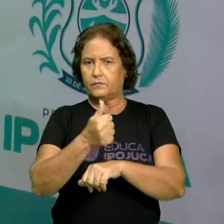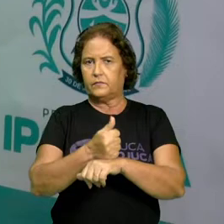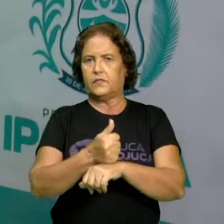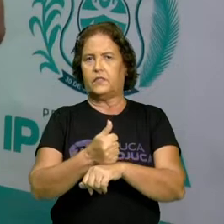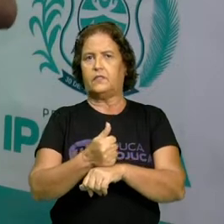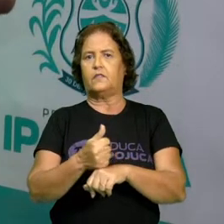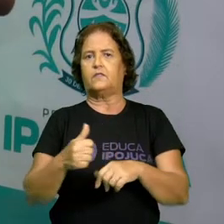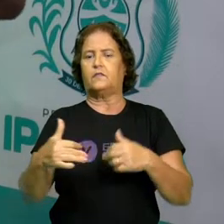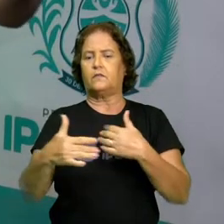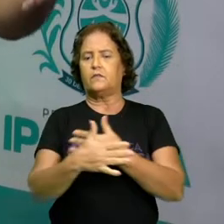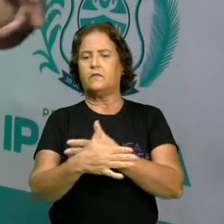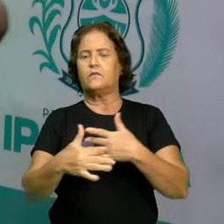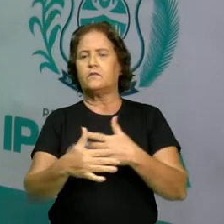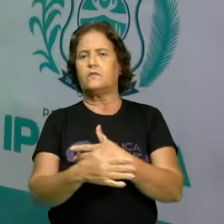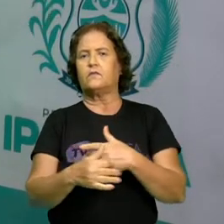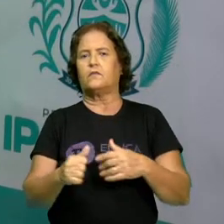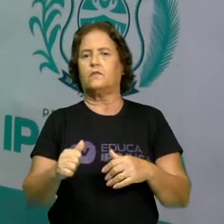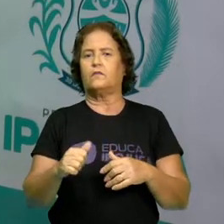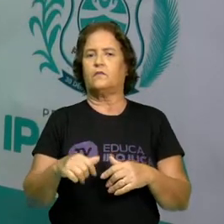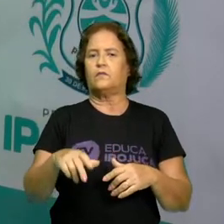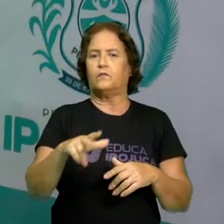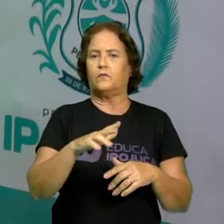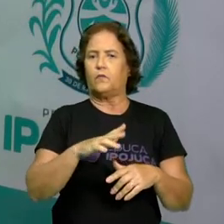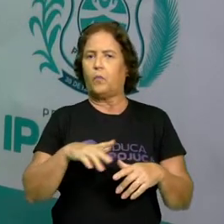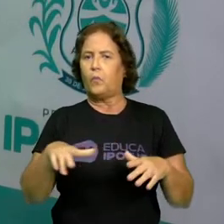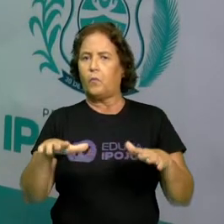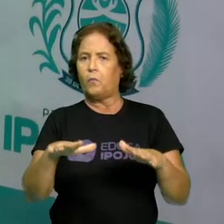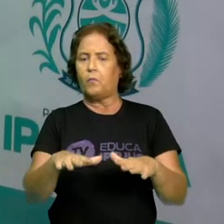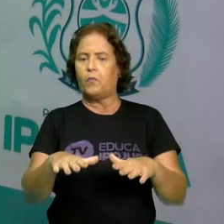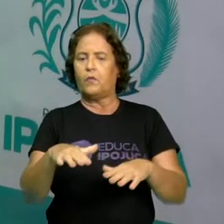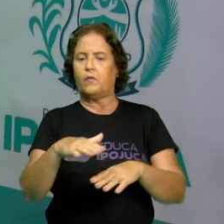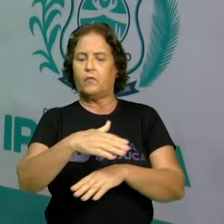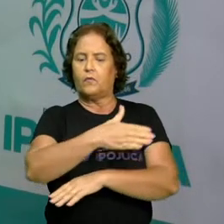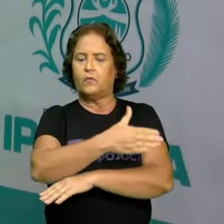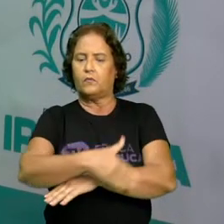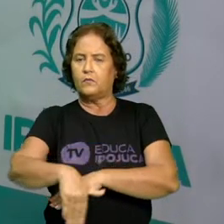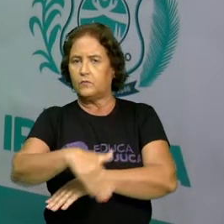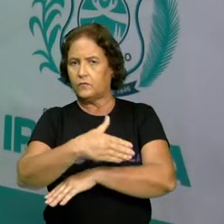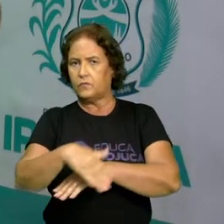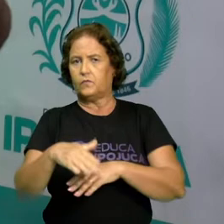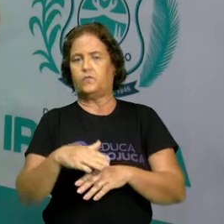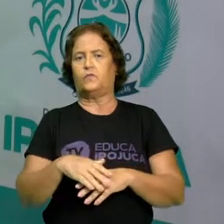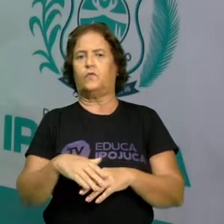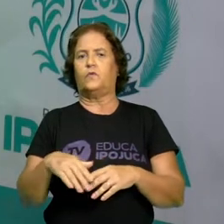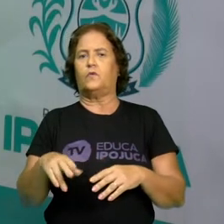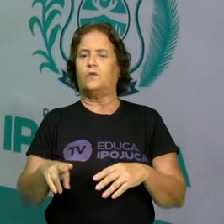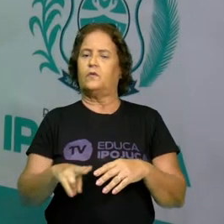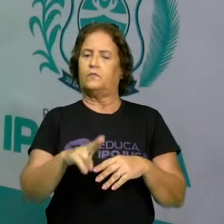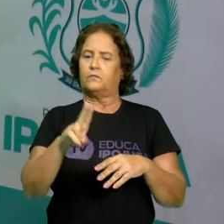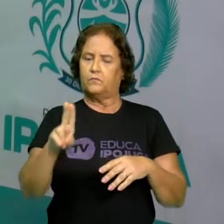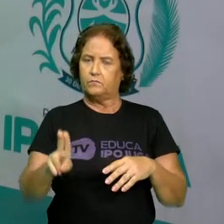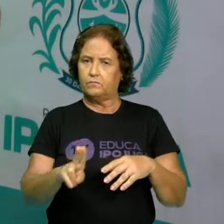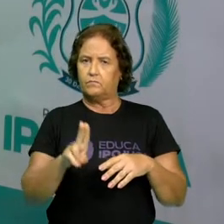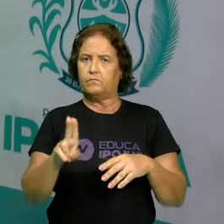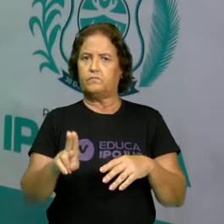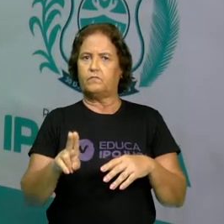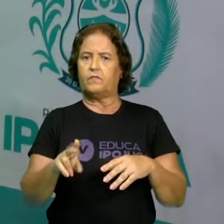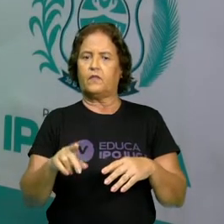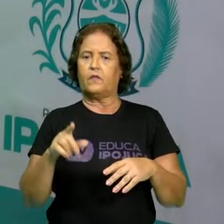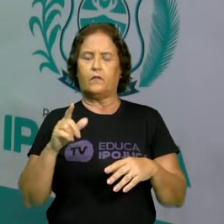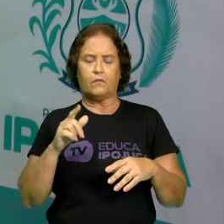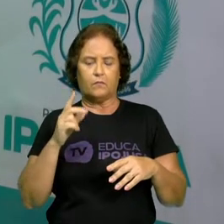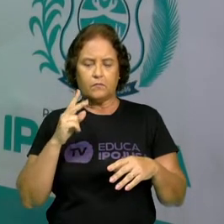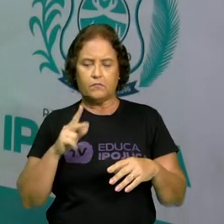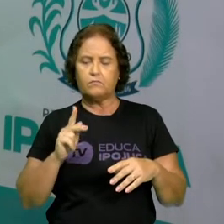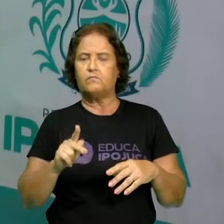Utilize mais as ruas, as calçadas, para ter utilidade, de frequência da